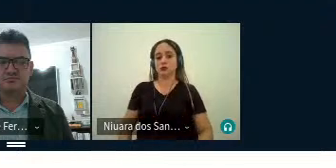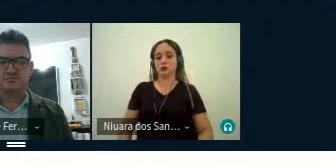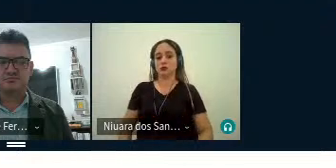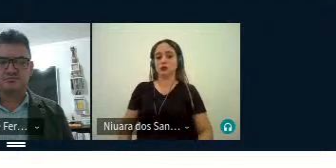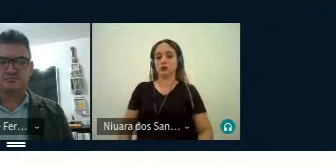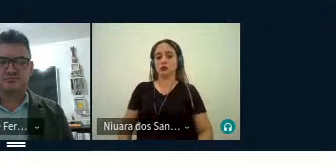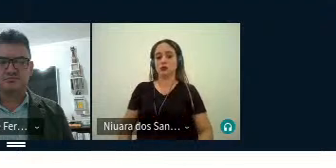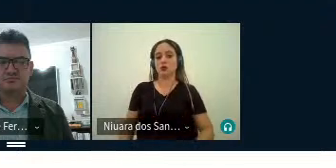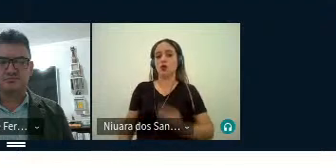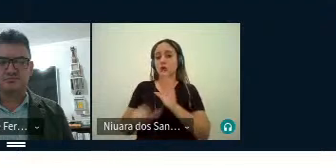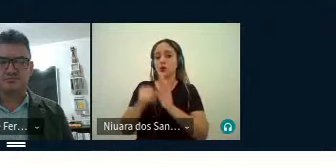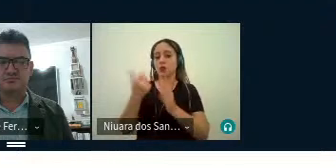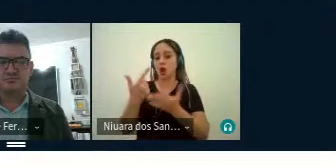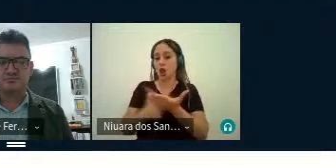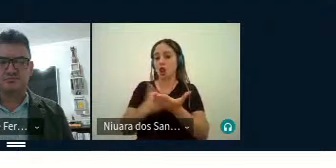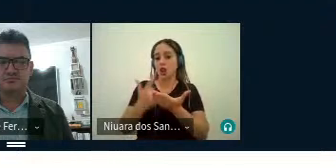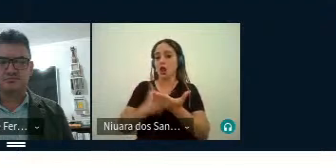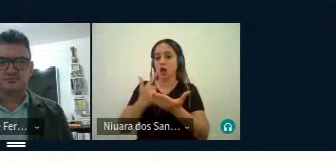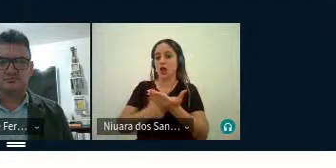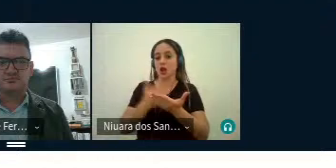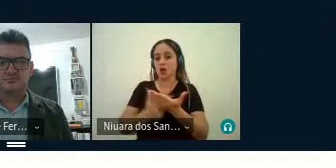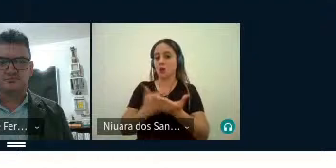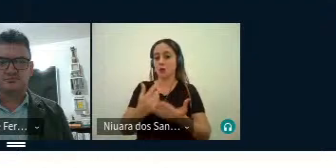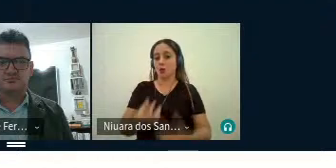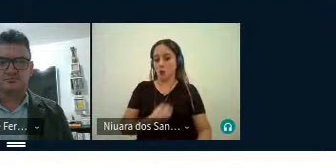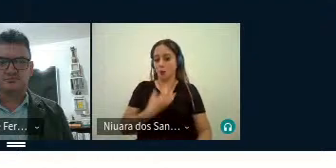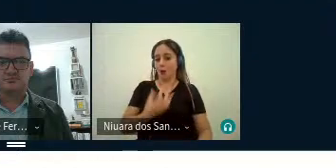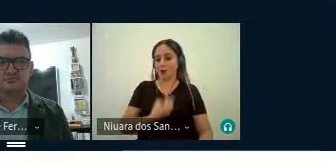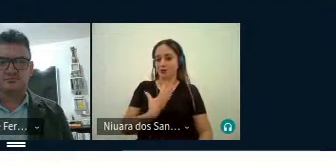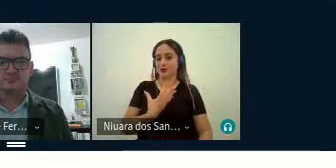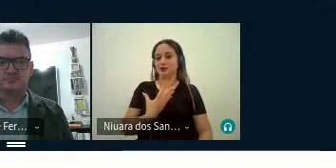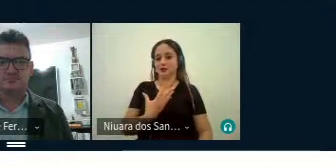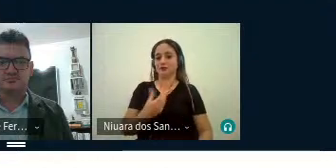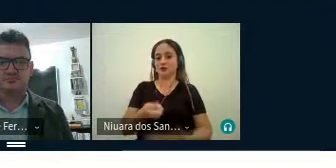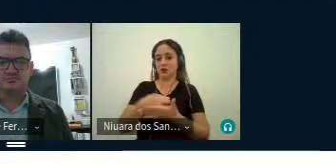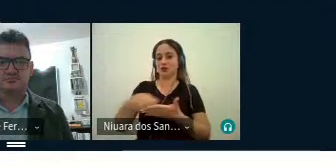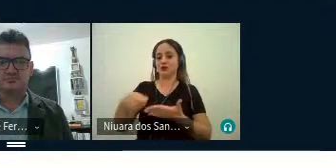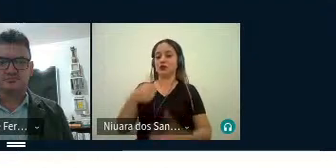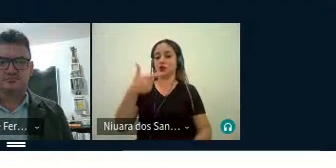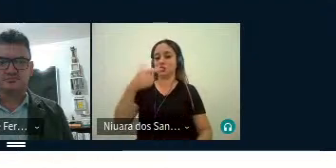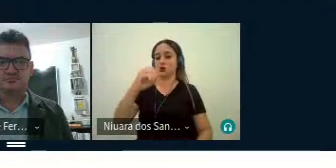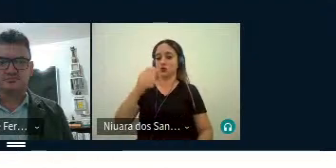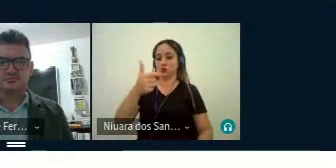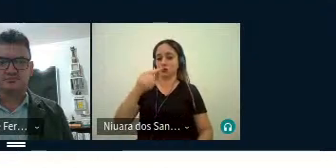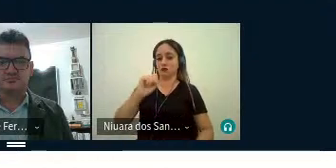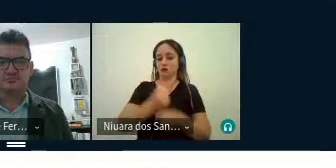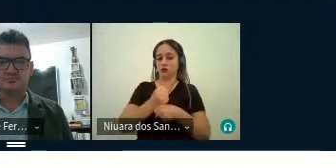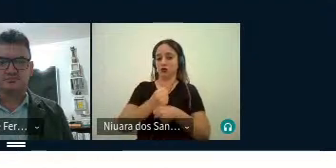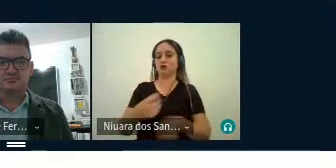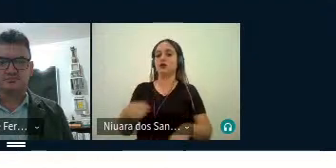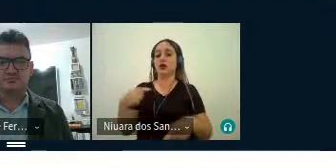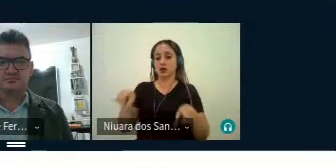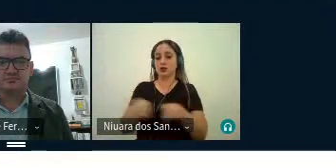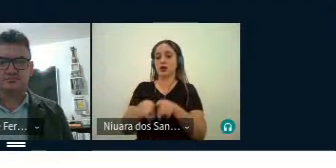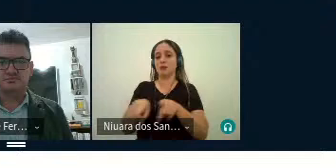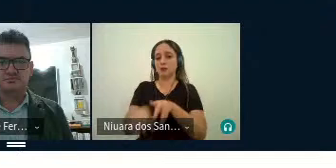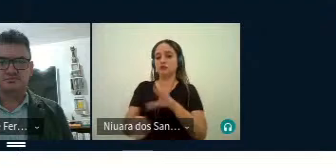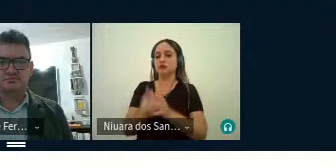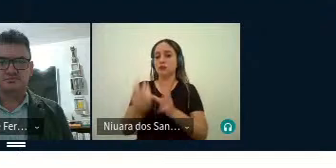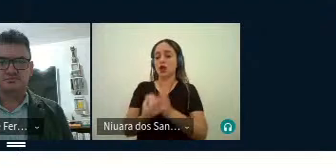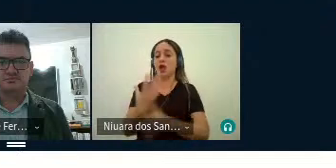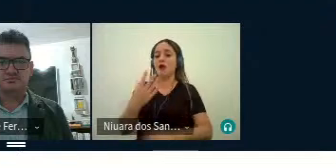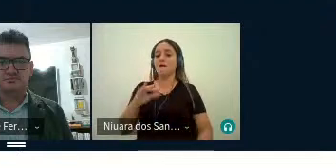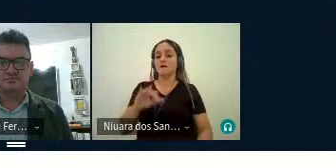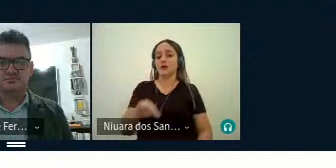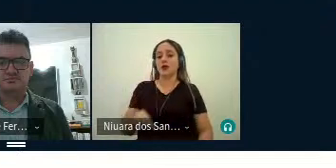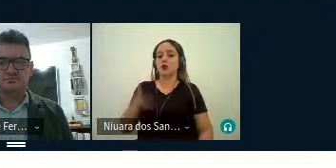O seu primeiro livro de poesia raicaísta foi escrito em 2020 e também publicou a obra Fábulas da